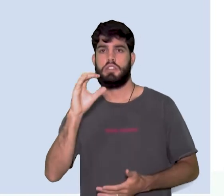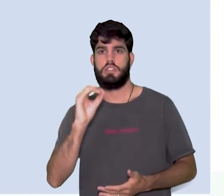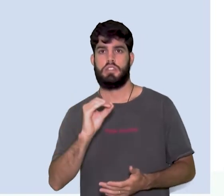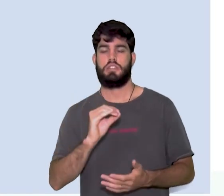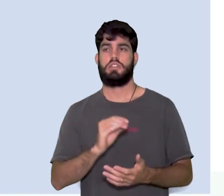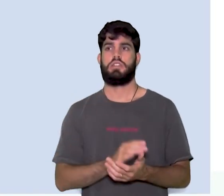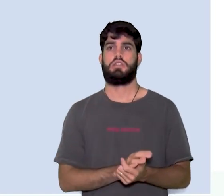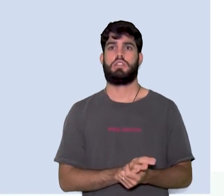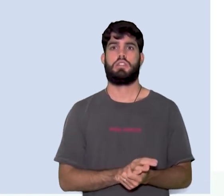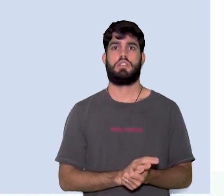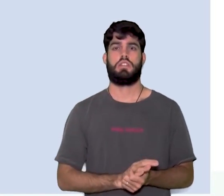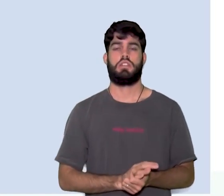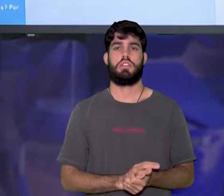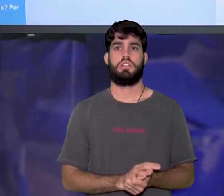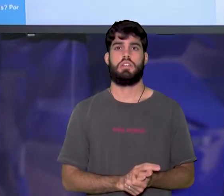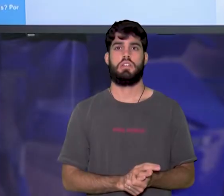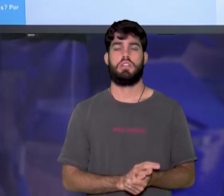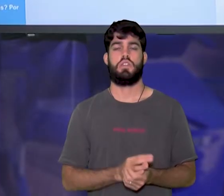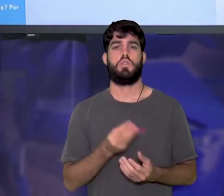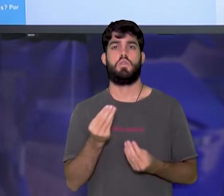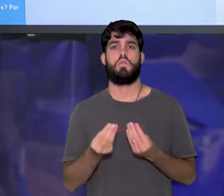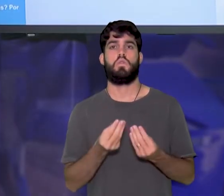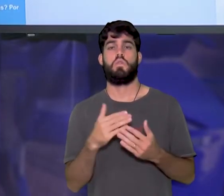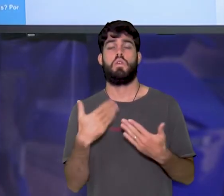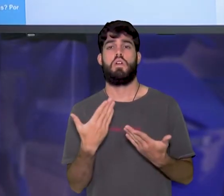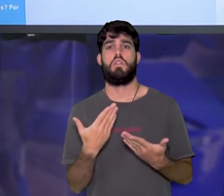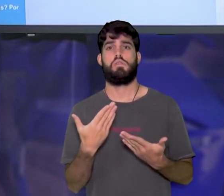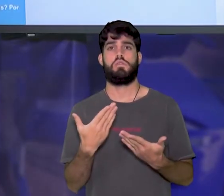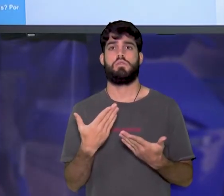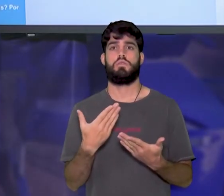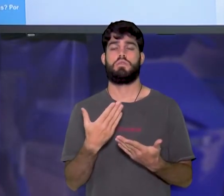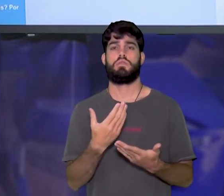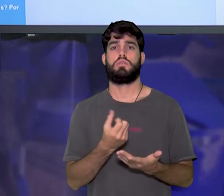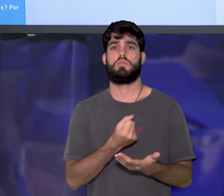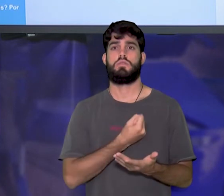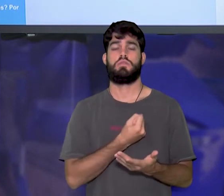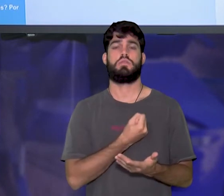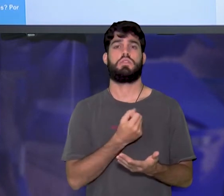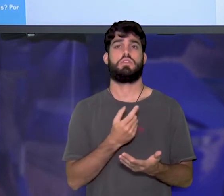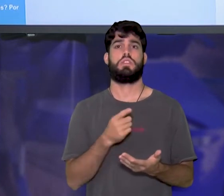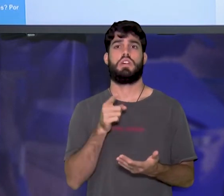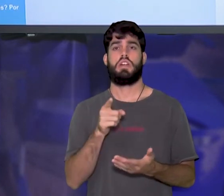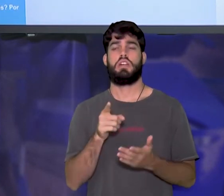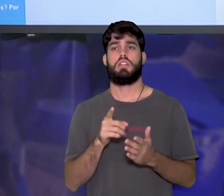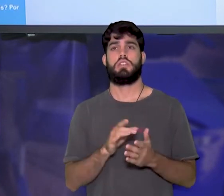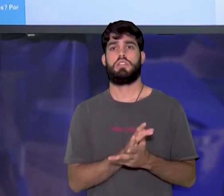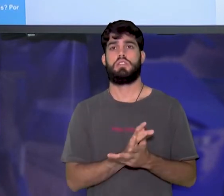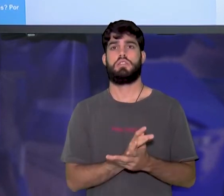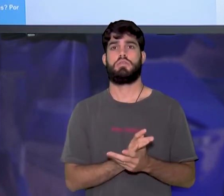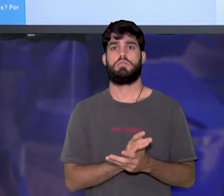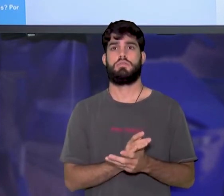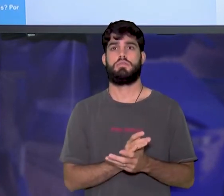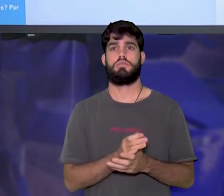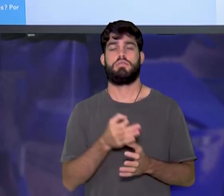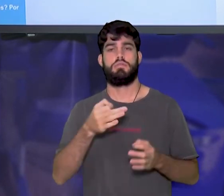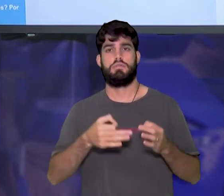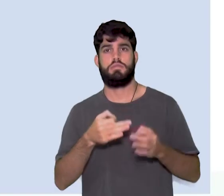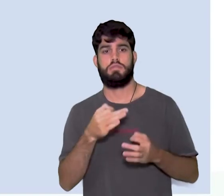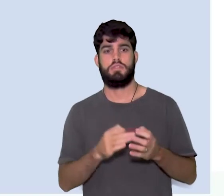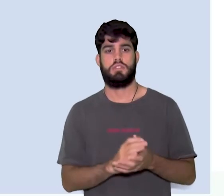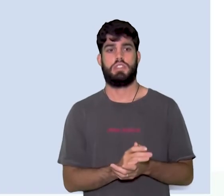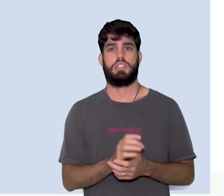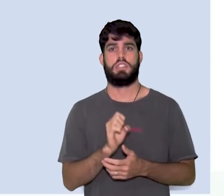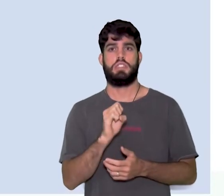relação ao valor que você daria a cada realidade e justificar. Então, se o debate